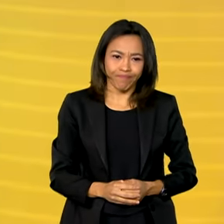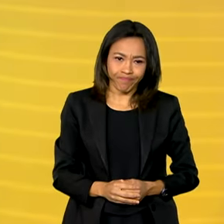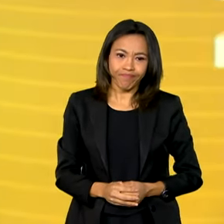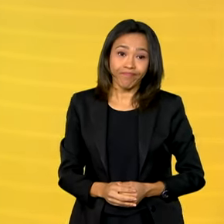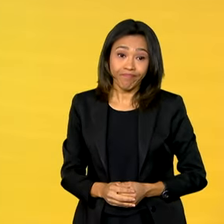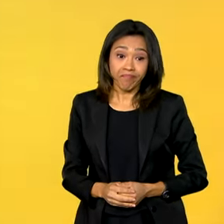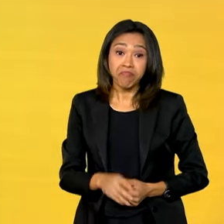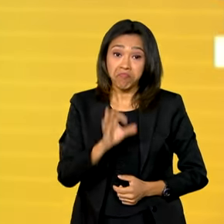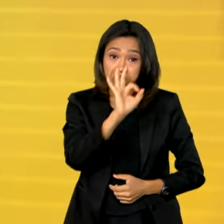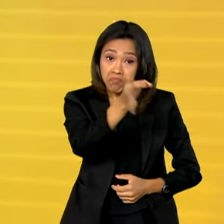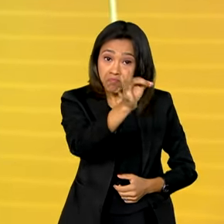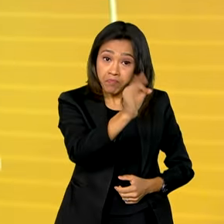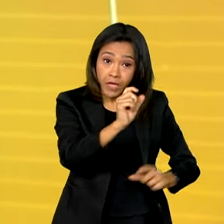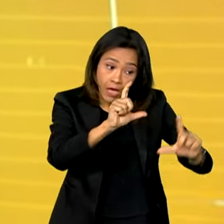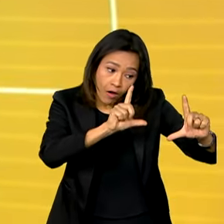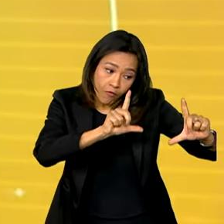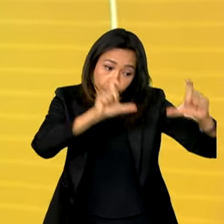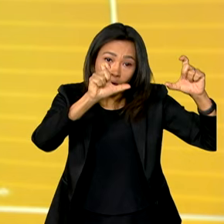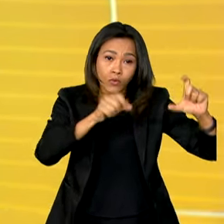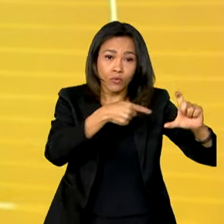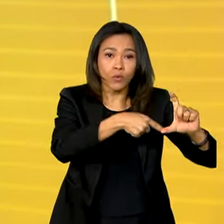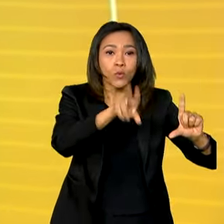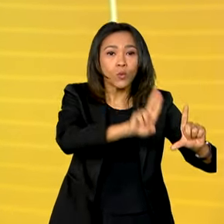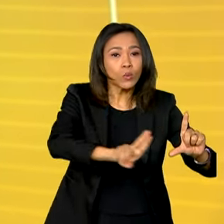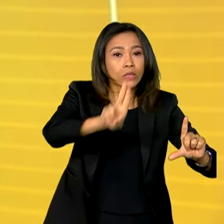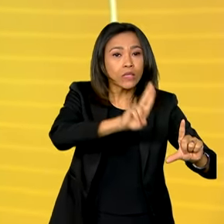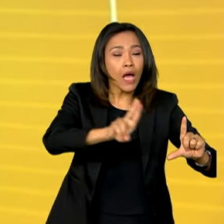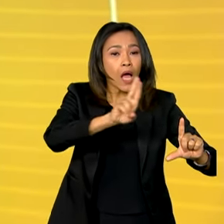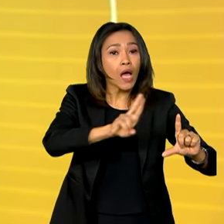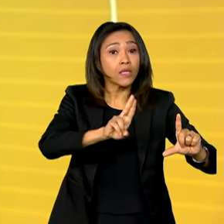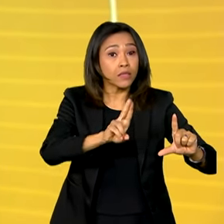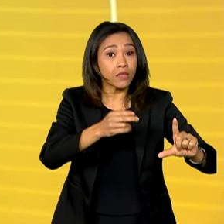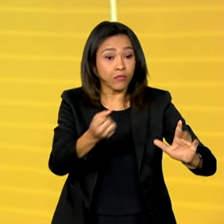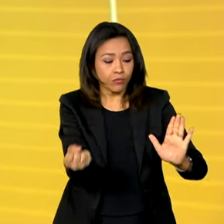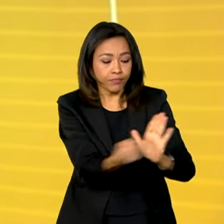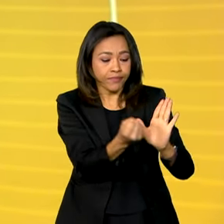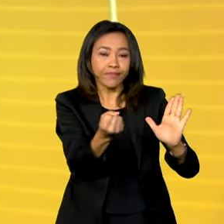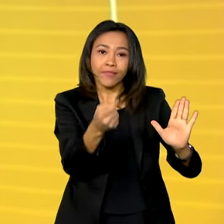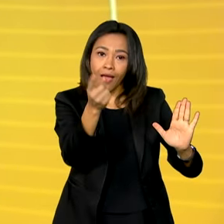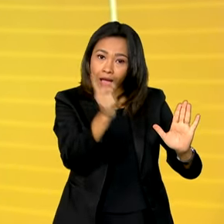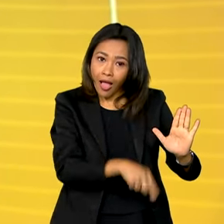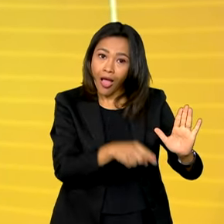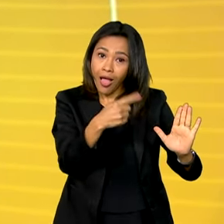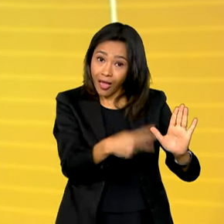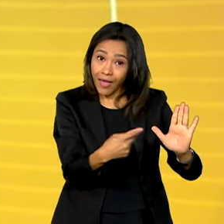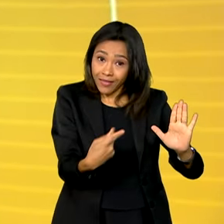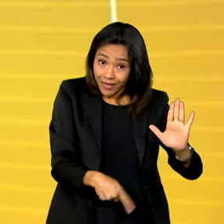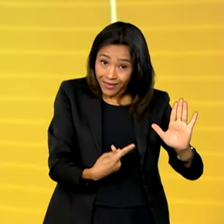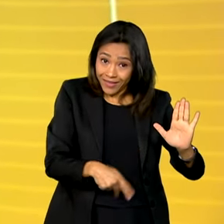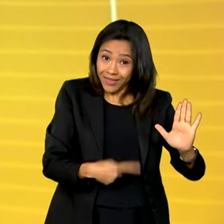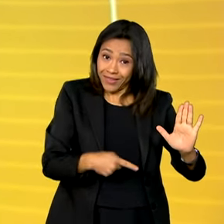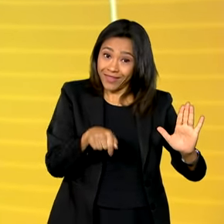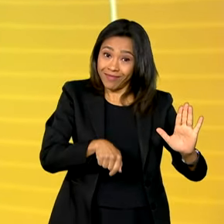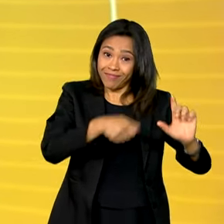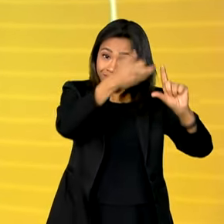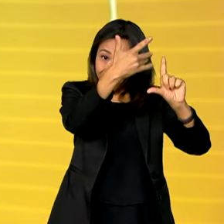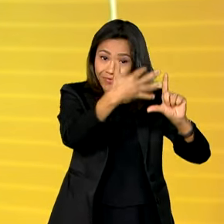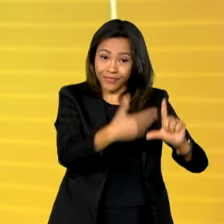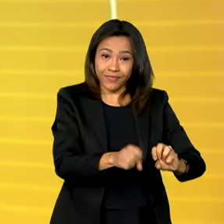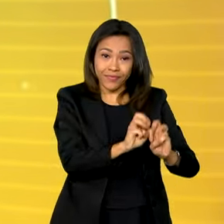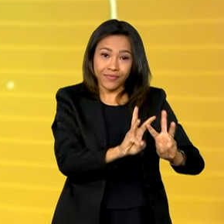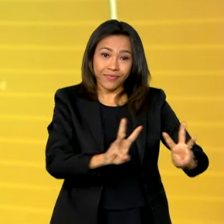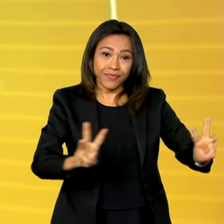É, e essa fotografia usada no selo dos Correios é do acervo da Agência Brasil, Agência Pública de